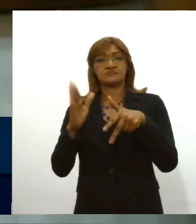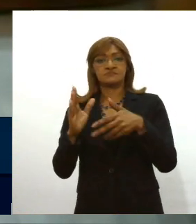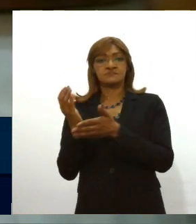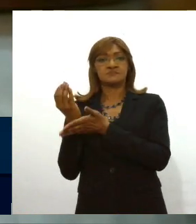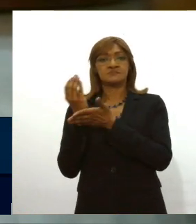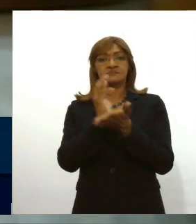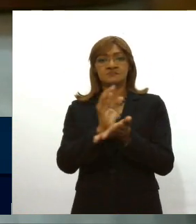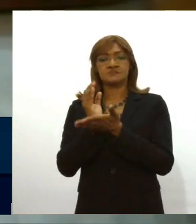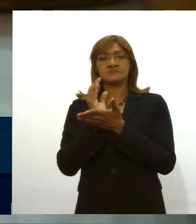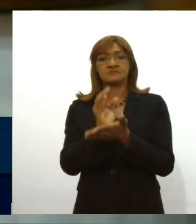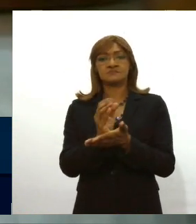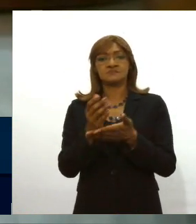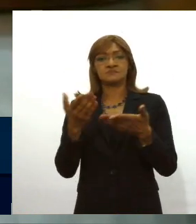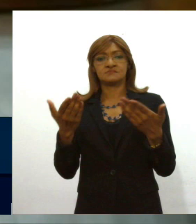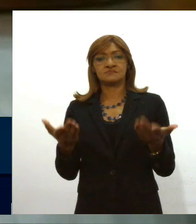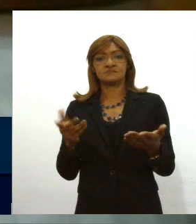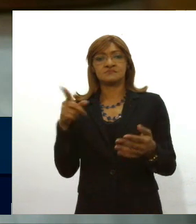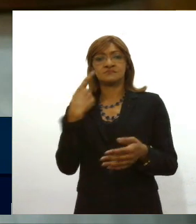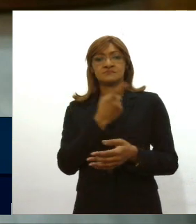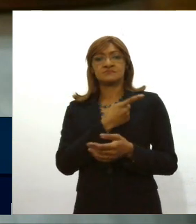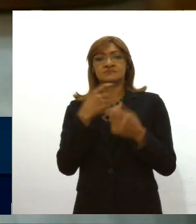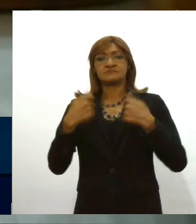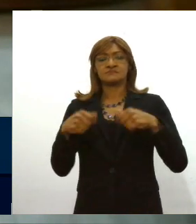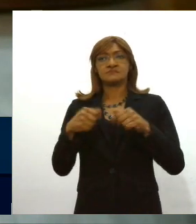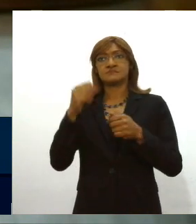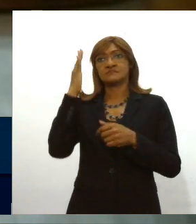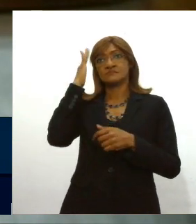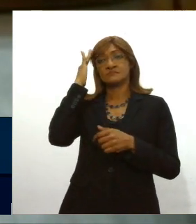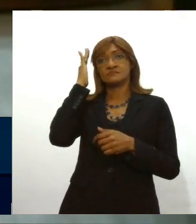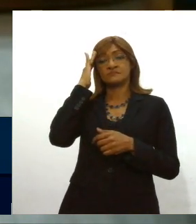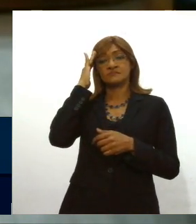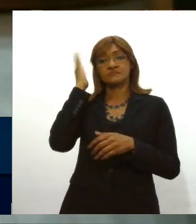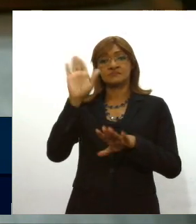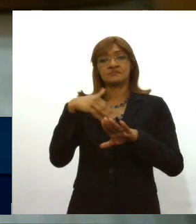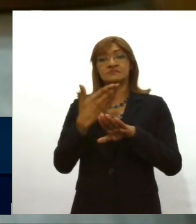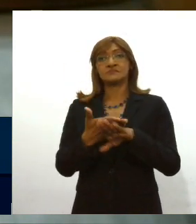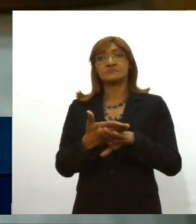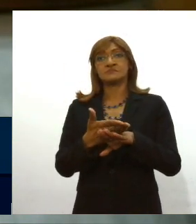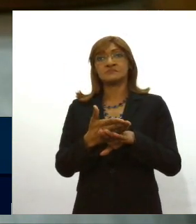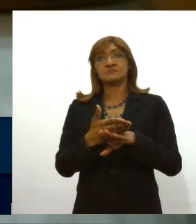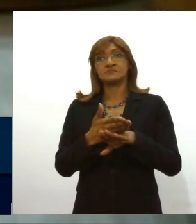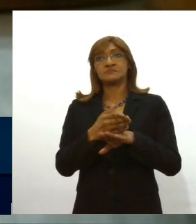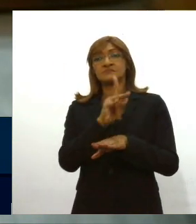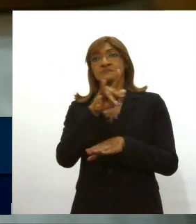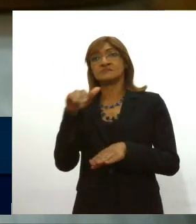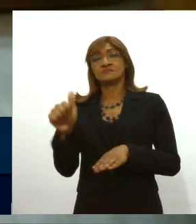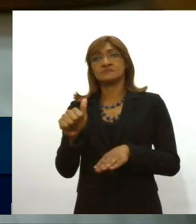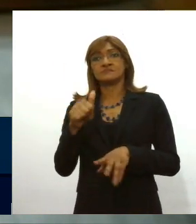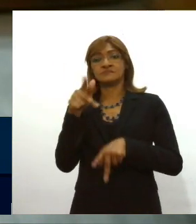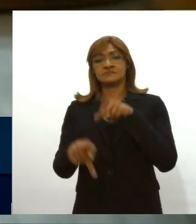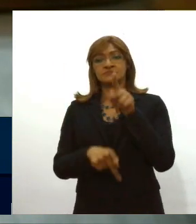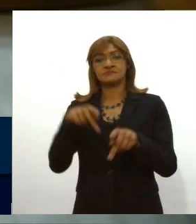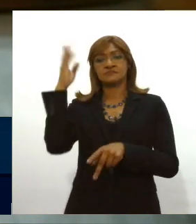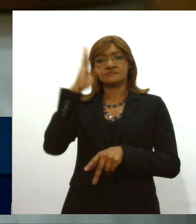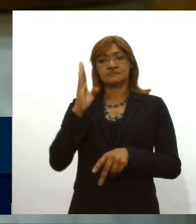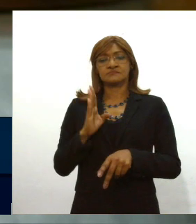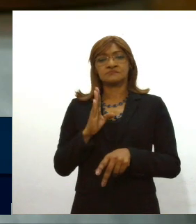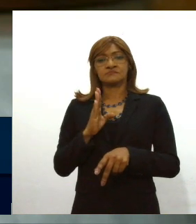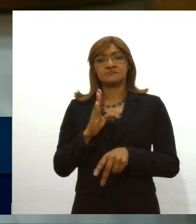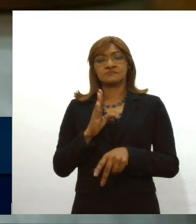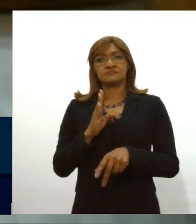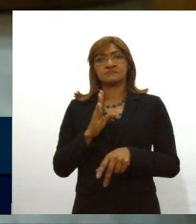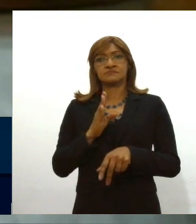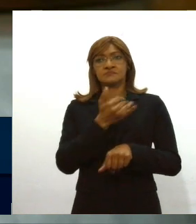e a má gestão desse recurso e a gente quer entender até quando a população brasileira vai ser enganada trancafiada